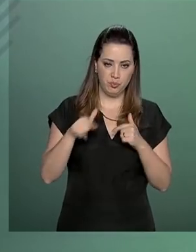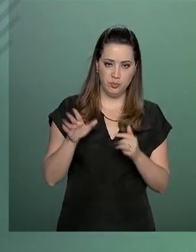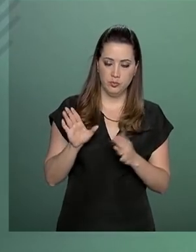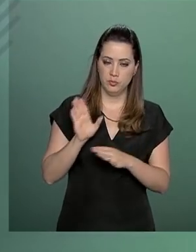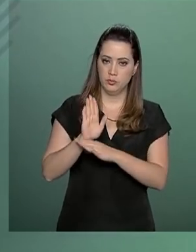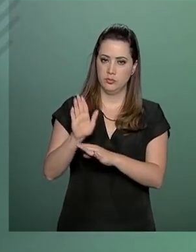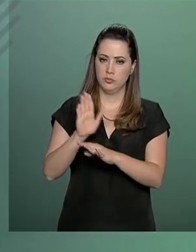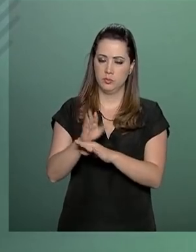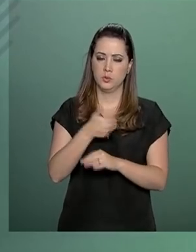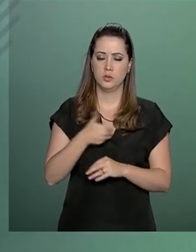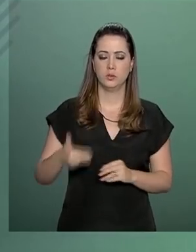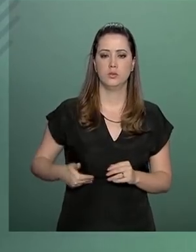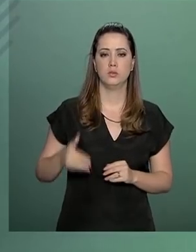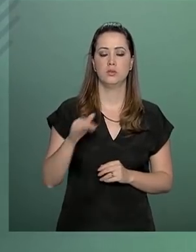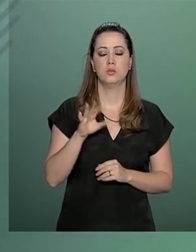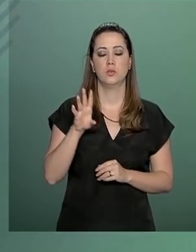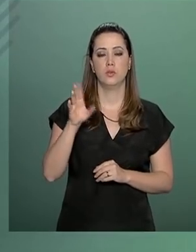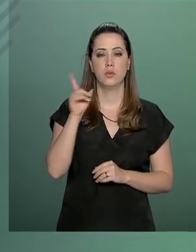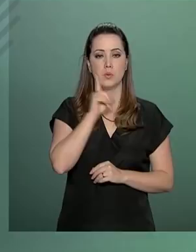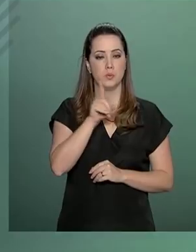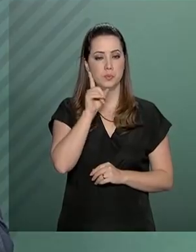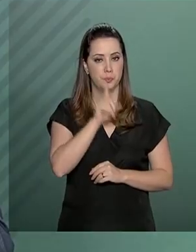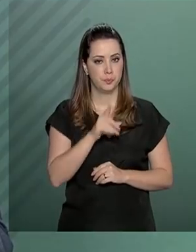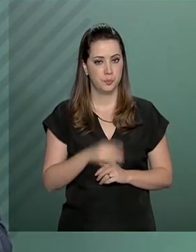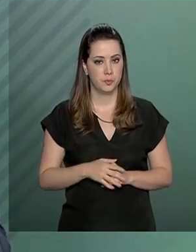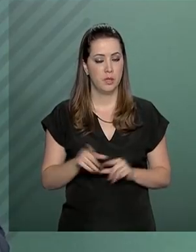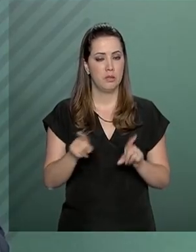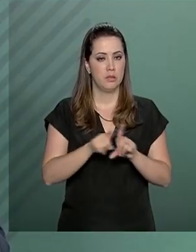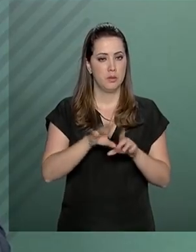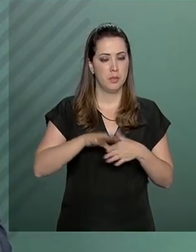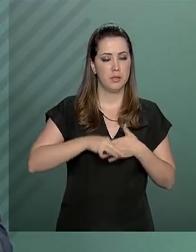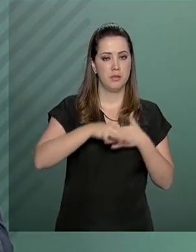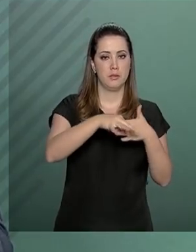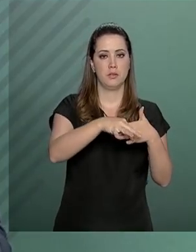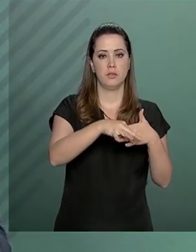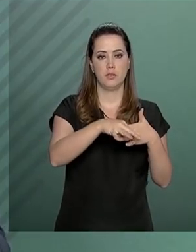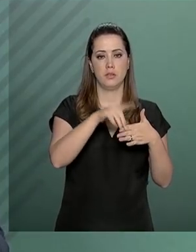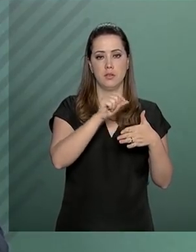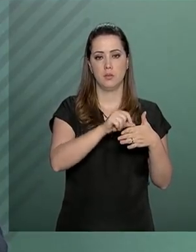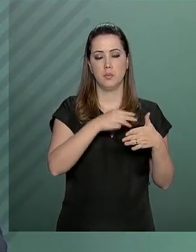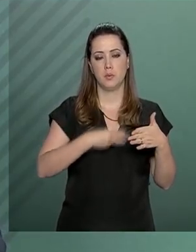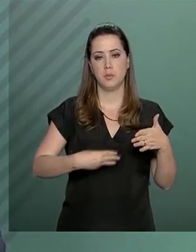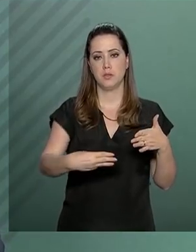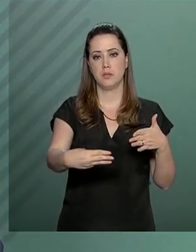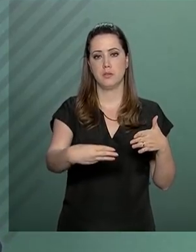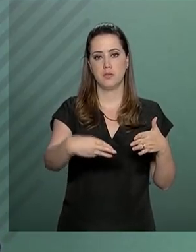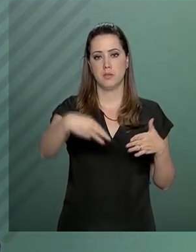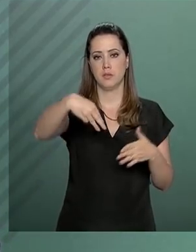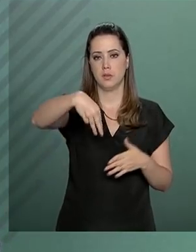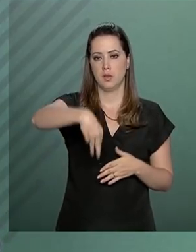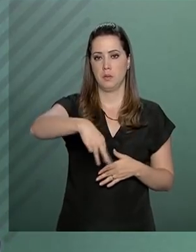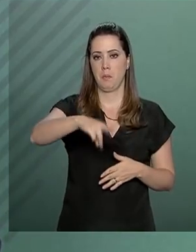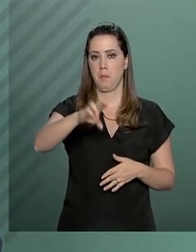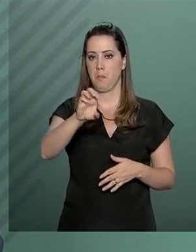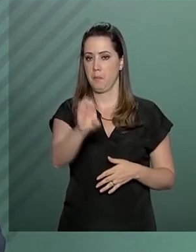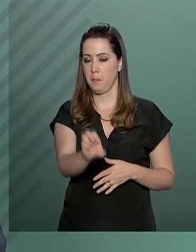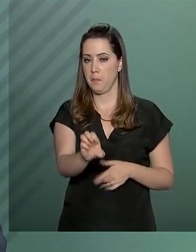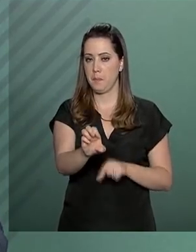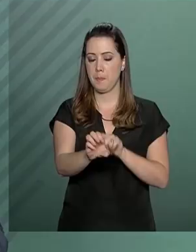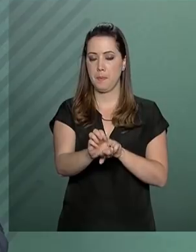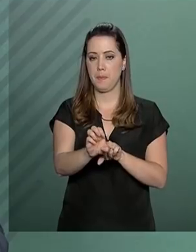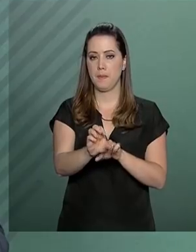cooperação com o governo dos Estados Unidos e coordenada pelo Ministério das Relações Exteriores